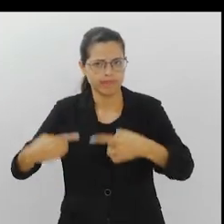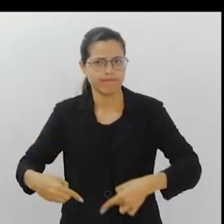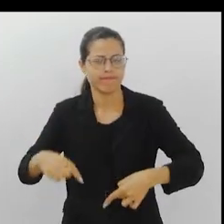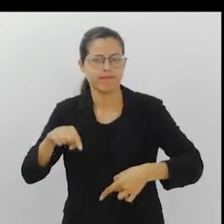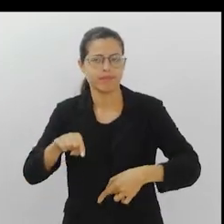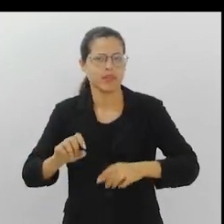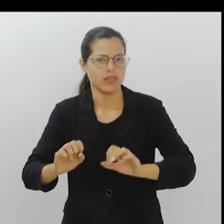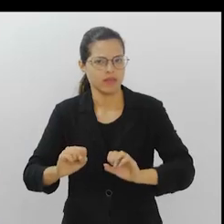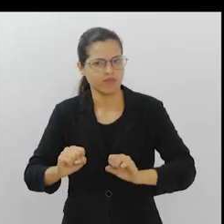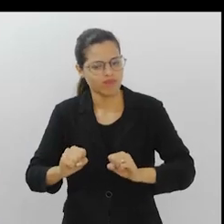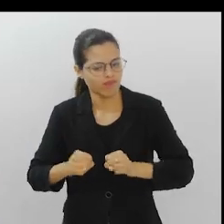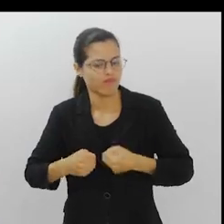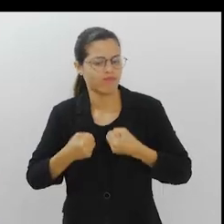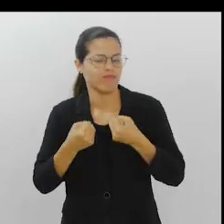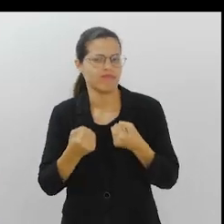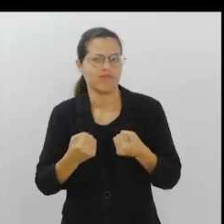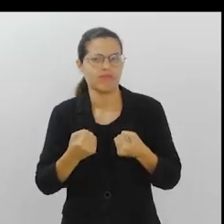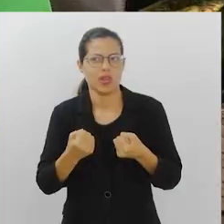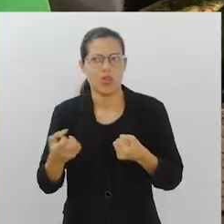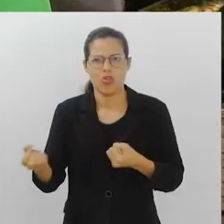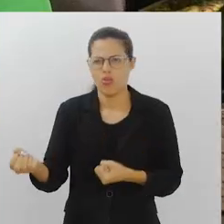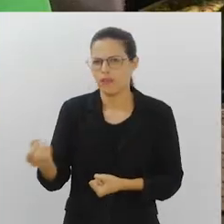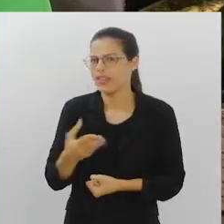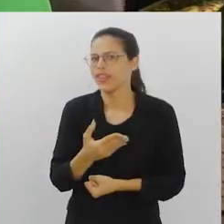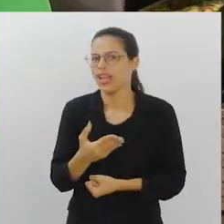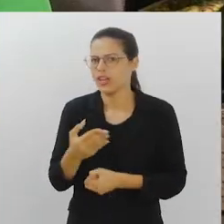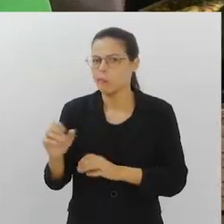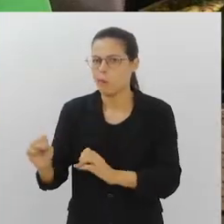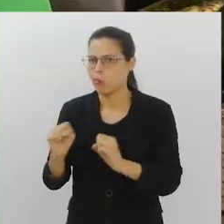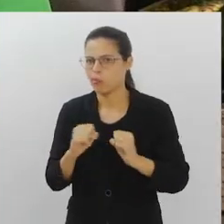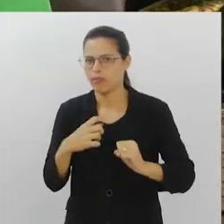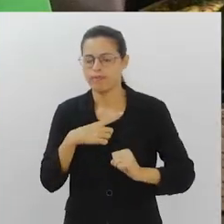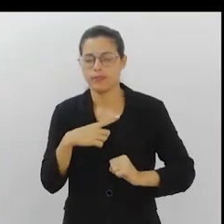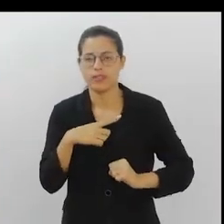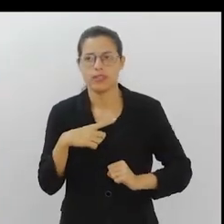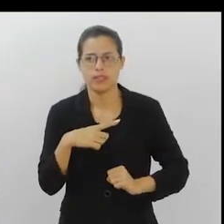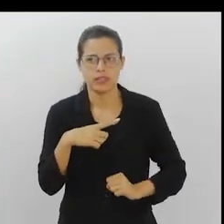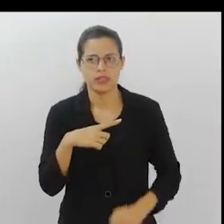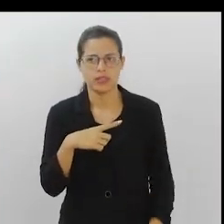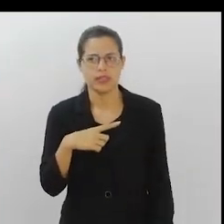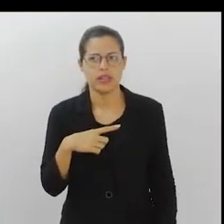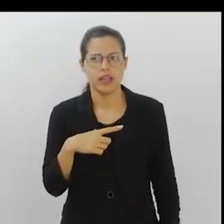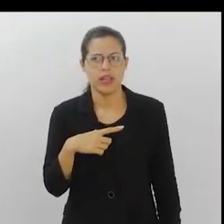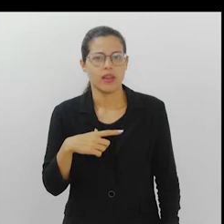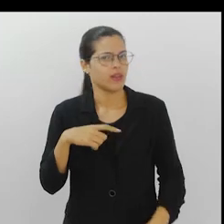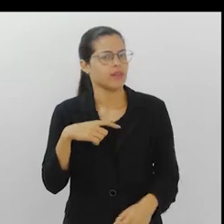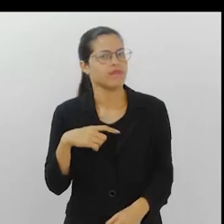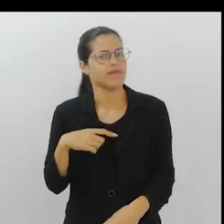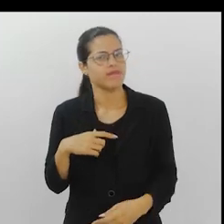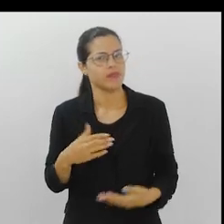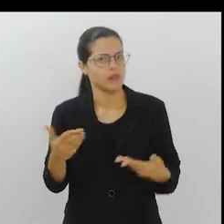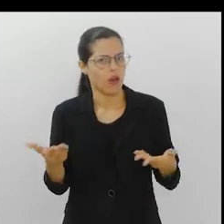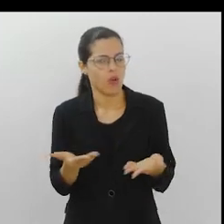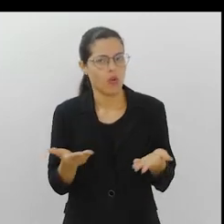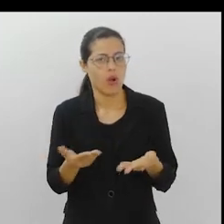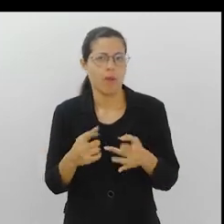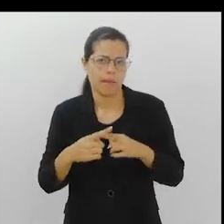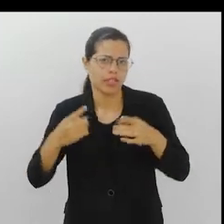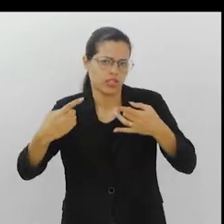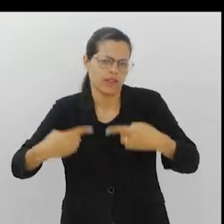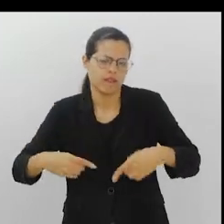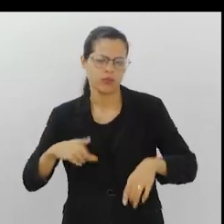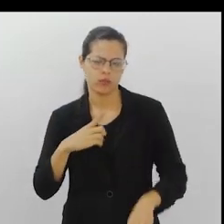guerreiras, novidades poderosas, que pertencem propriamente aos nossos tempos, mas são